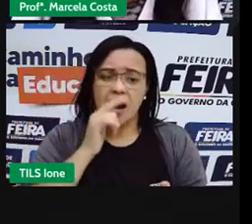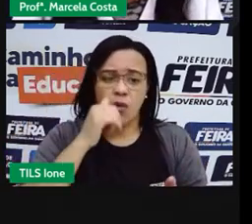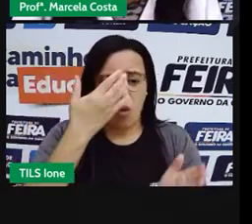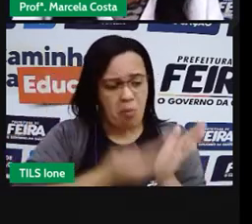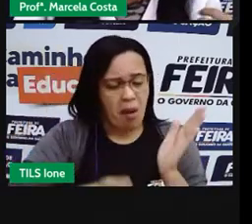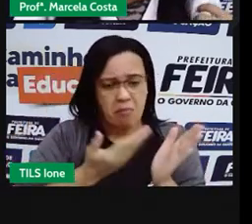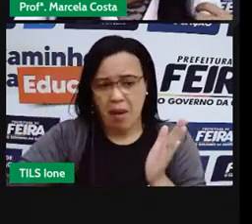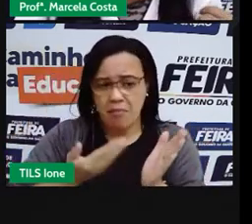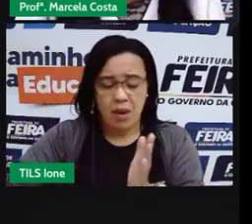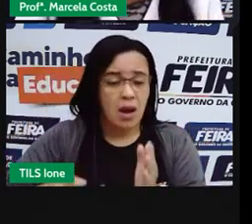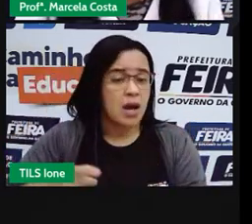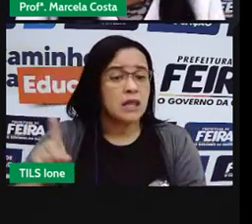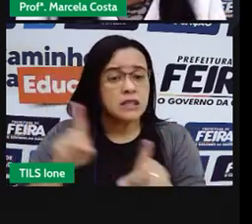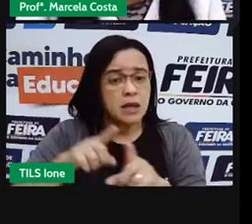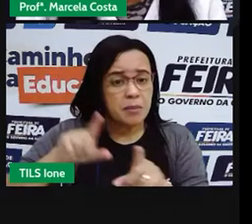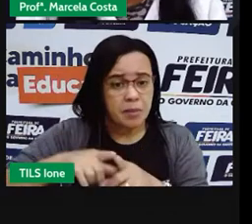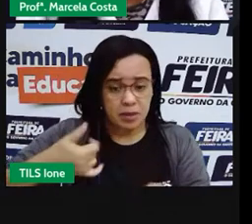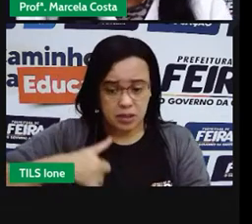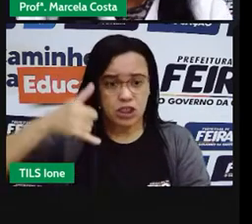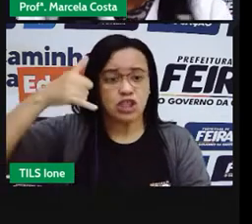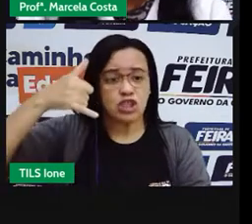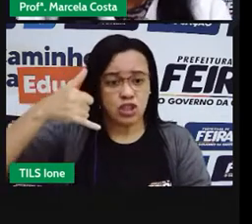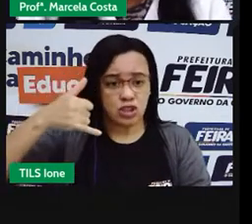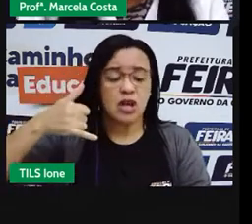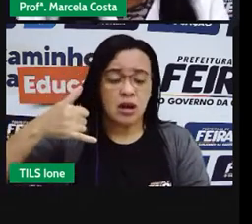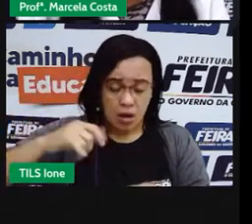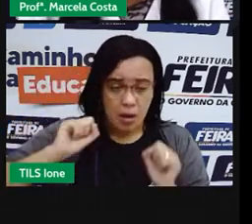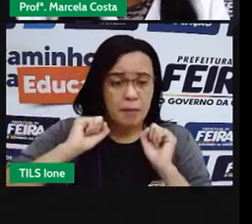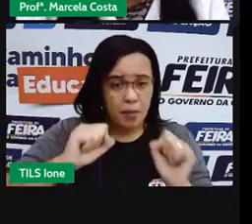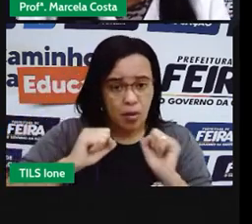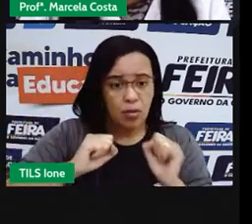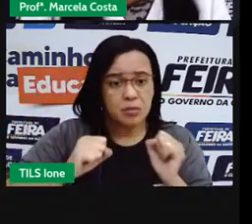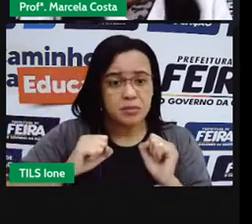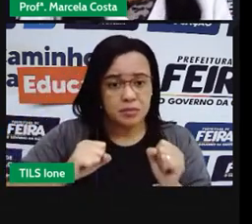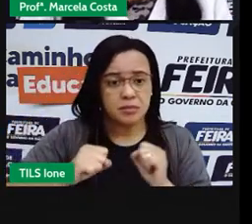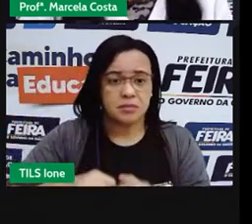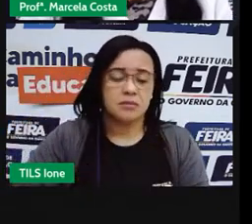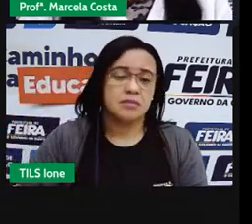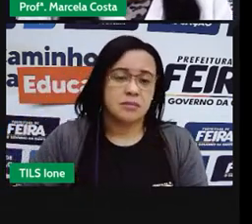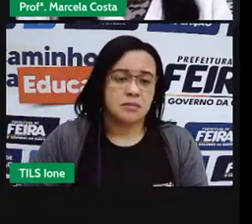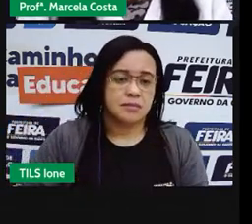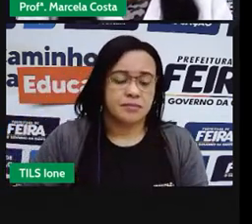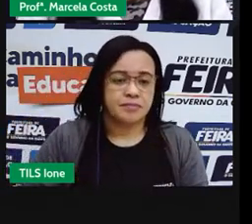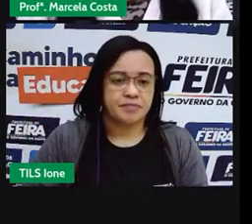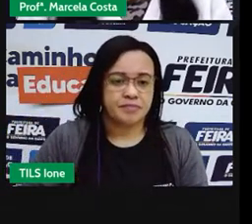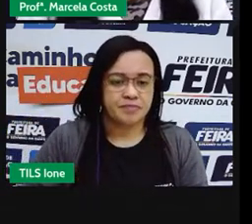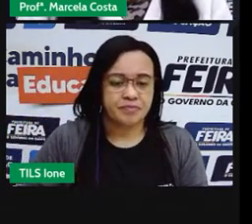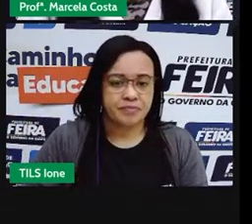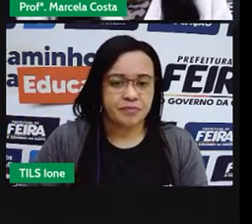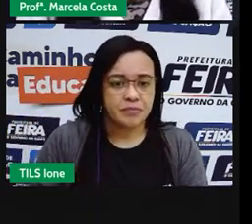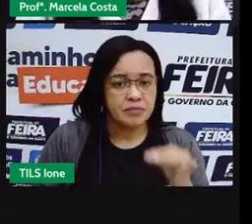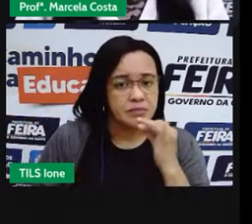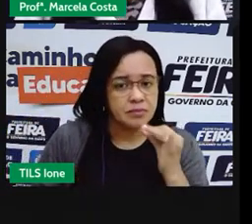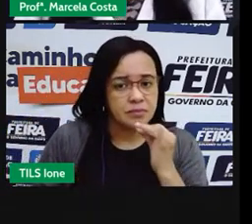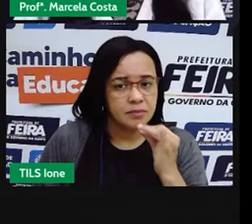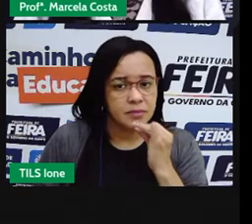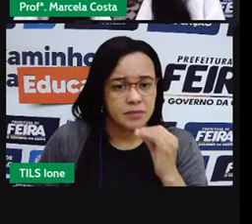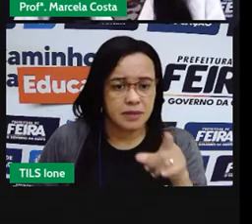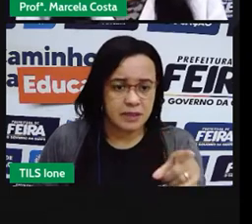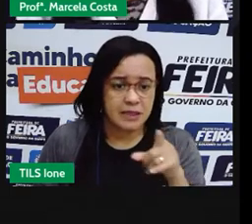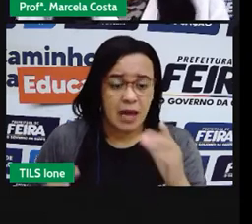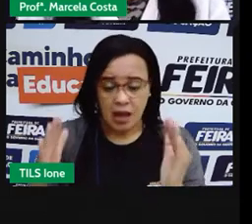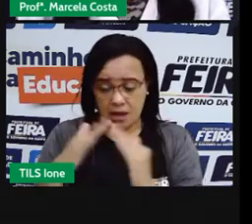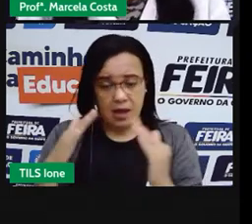Que são recursos que estão extraídos na natureza. Então, por exemplo, você